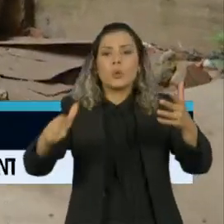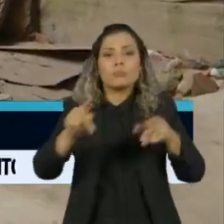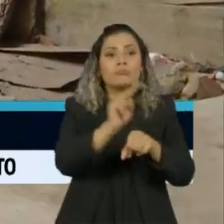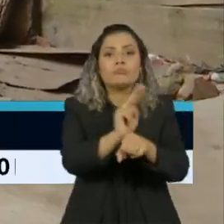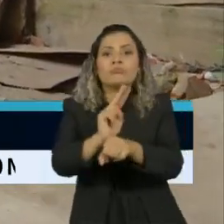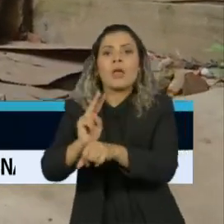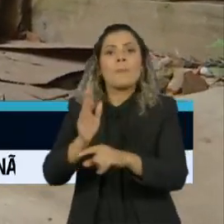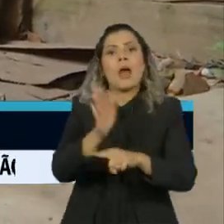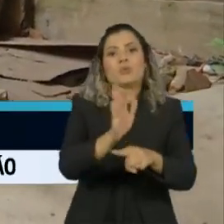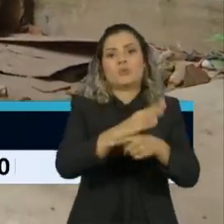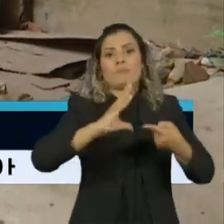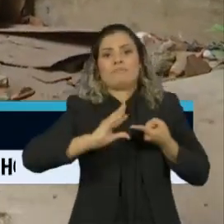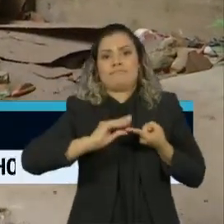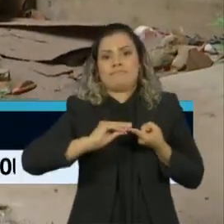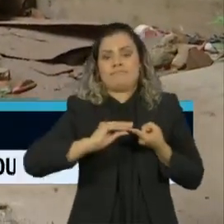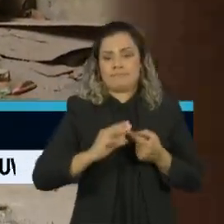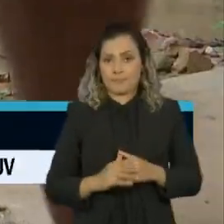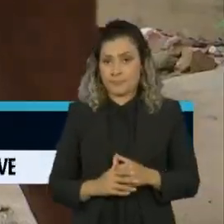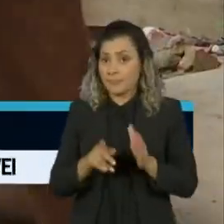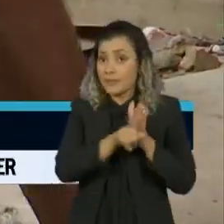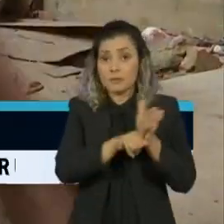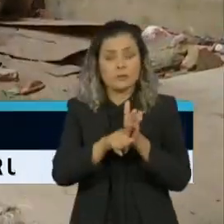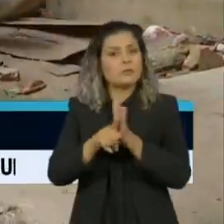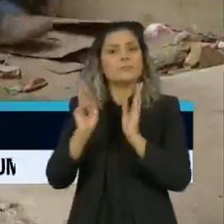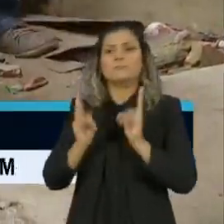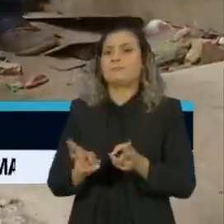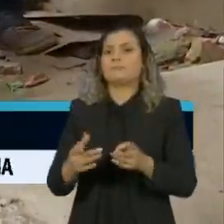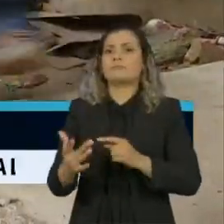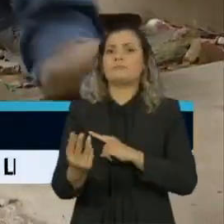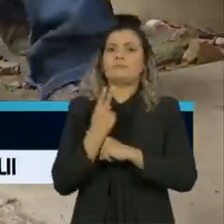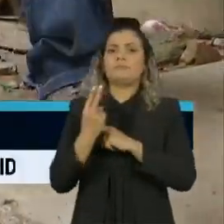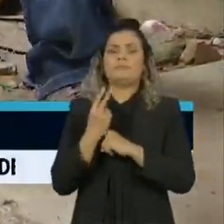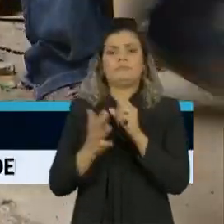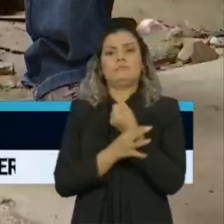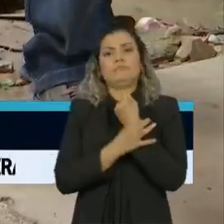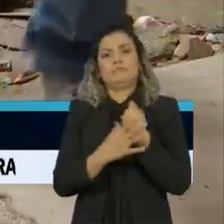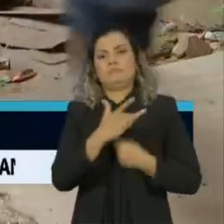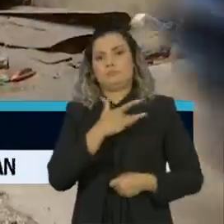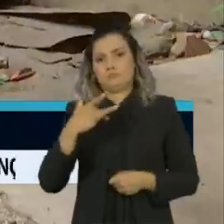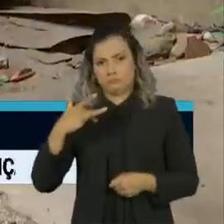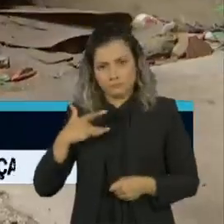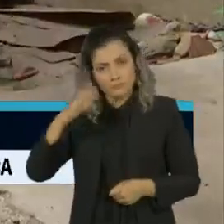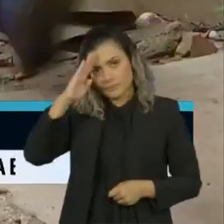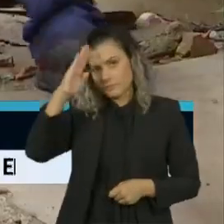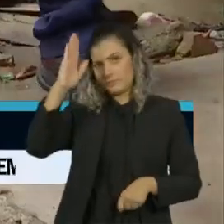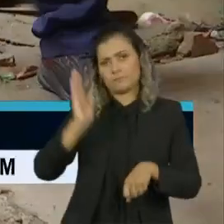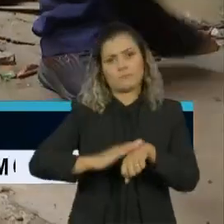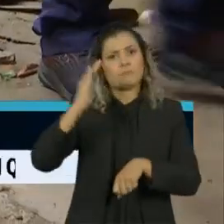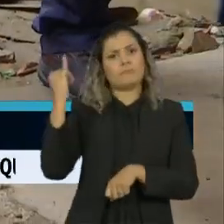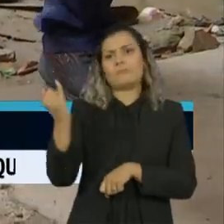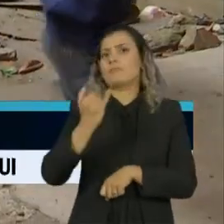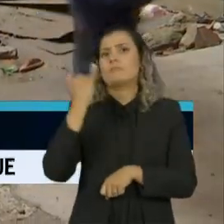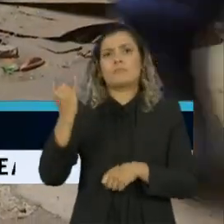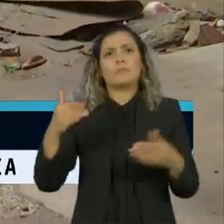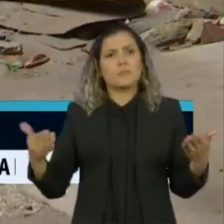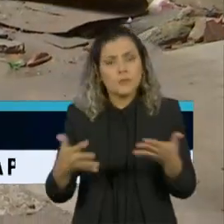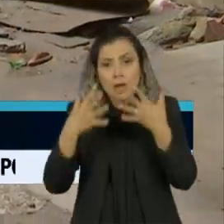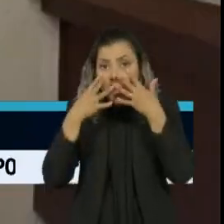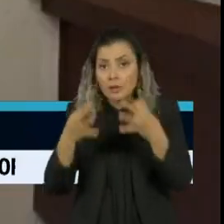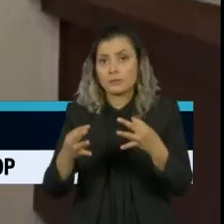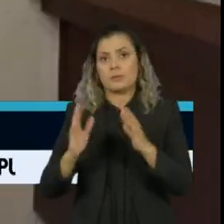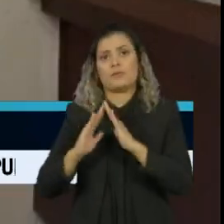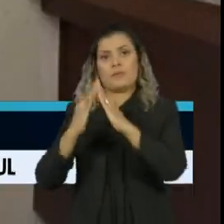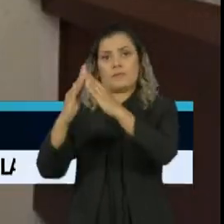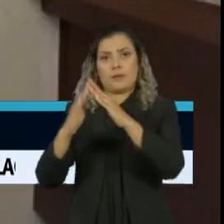As pesquisas que nós fazemos sempre mostram sempre que a segurança e a saúde são os pontos mais importantes e de maior atenção nas